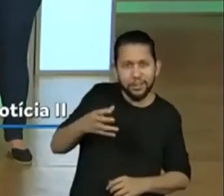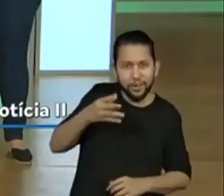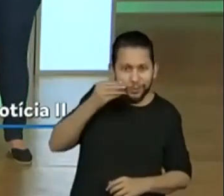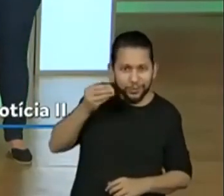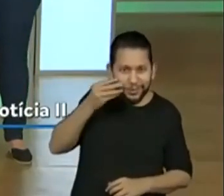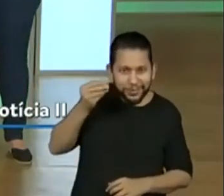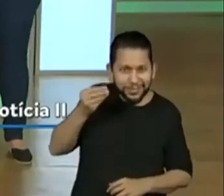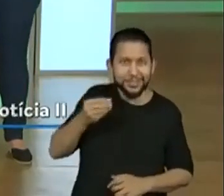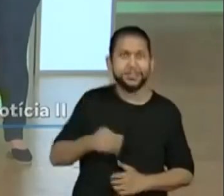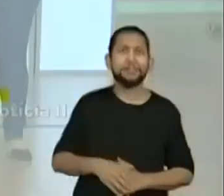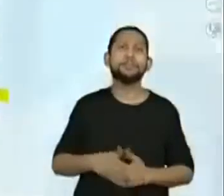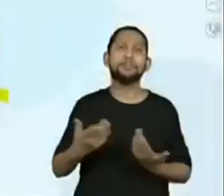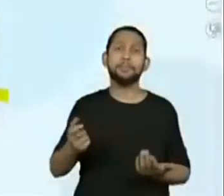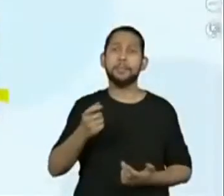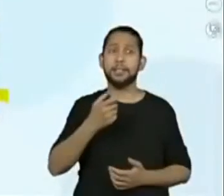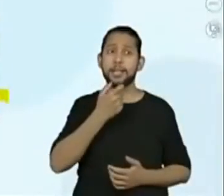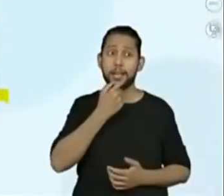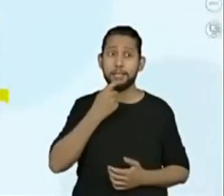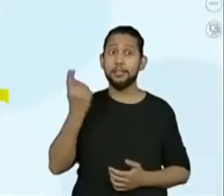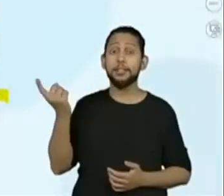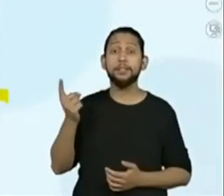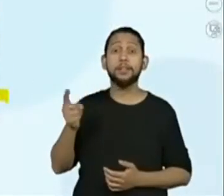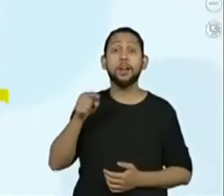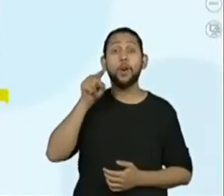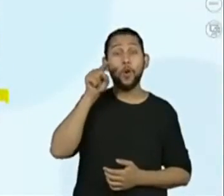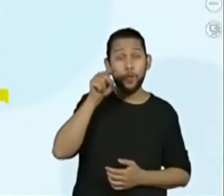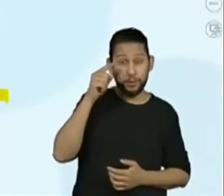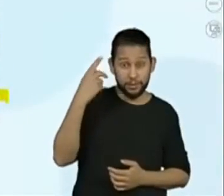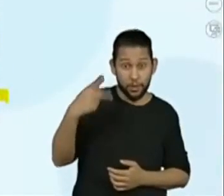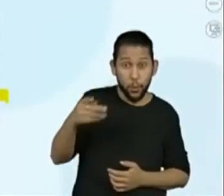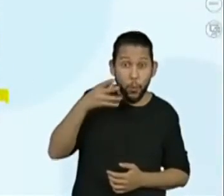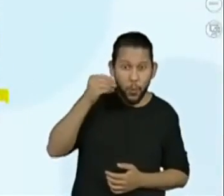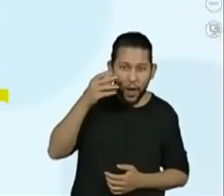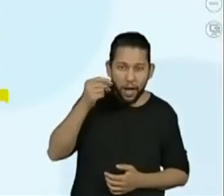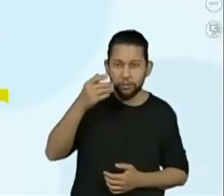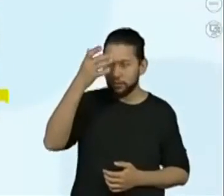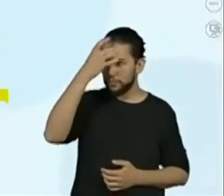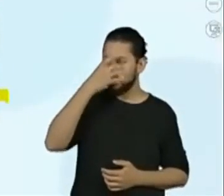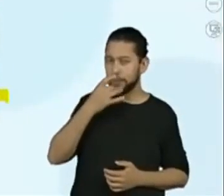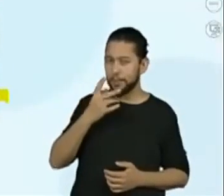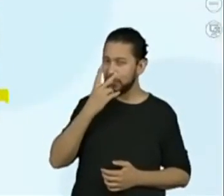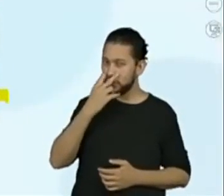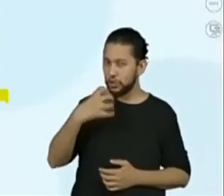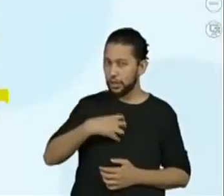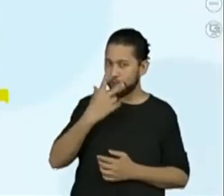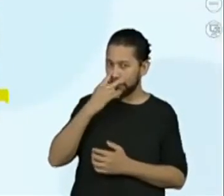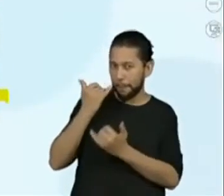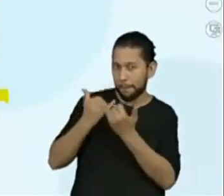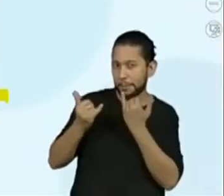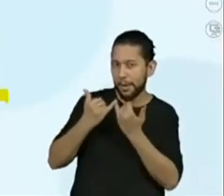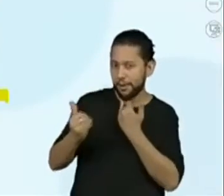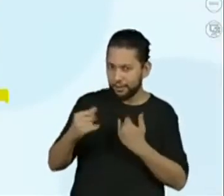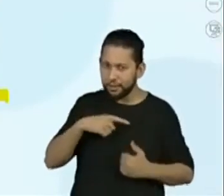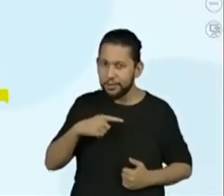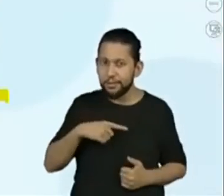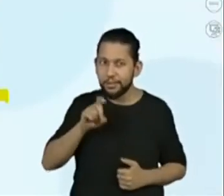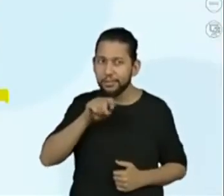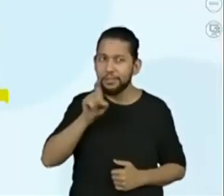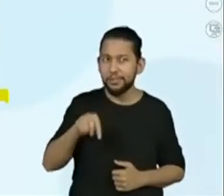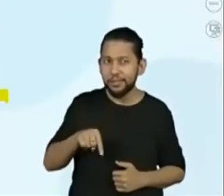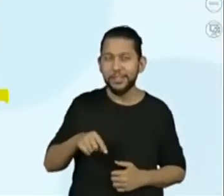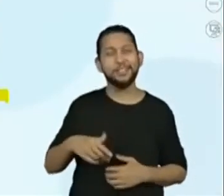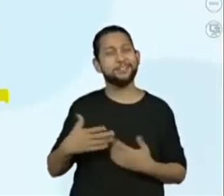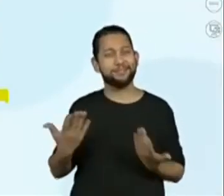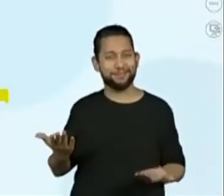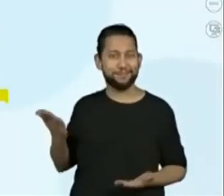mas nada mais é do que... É, você se parece com seus gatos. Isso, tem a tradução já aí para ninguém ficar assim sem saber o que que é, né? E aí,